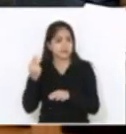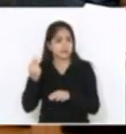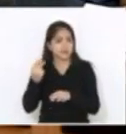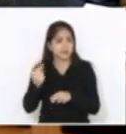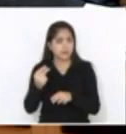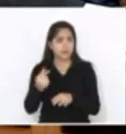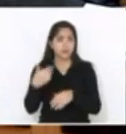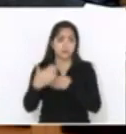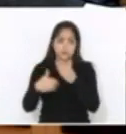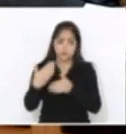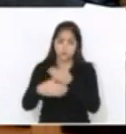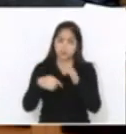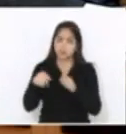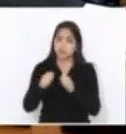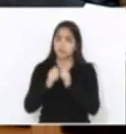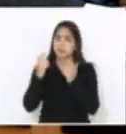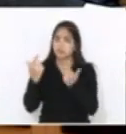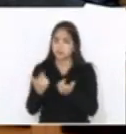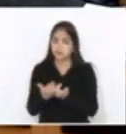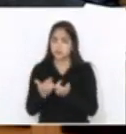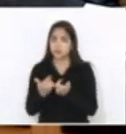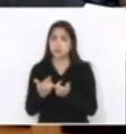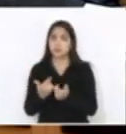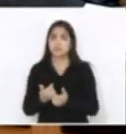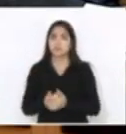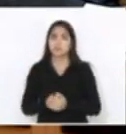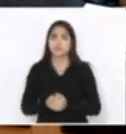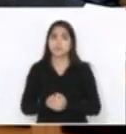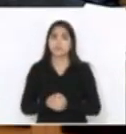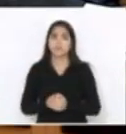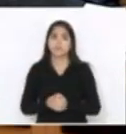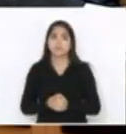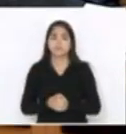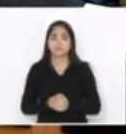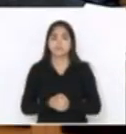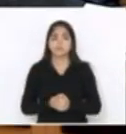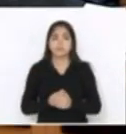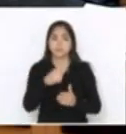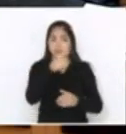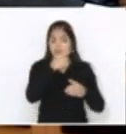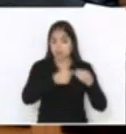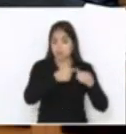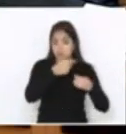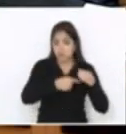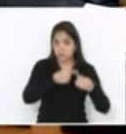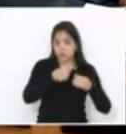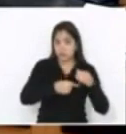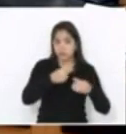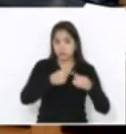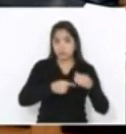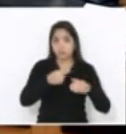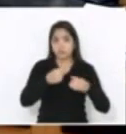de última hora. Teve o voto inclusive do líder do governo, lá na Comissão. É de primeira hora. O deputado Cobalquim